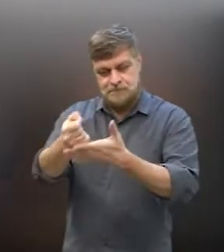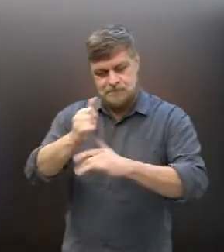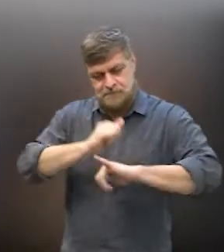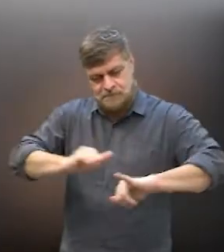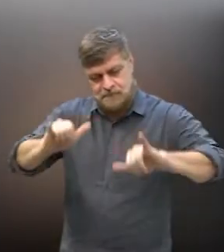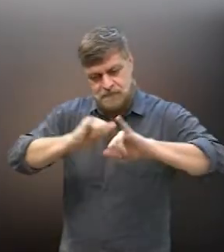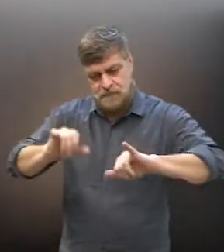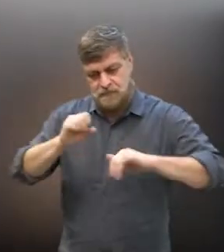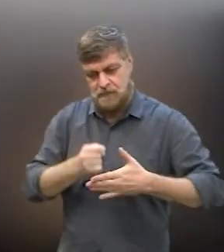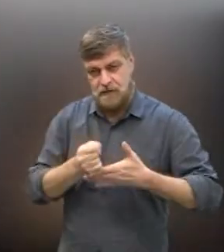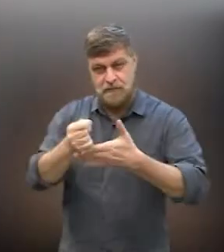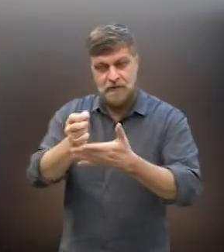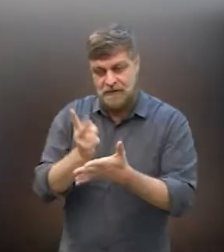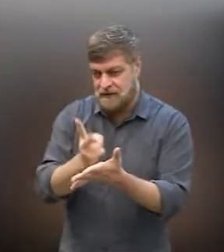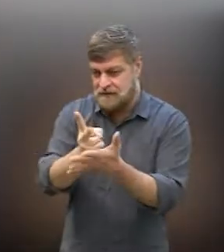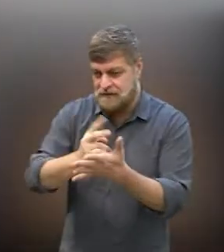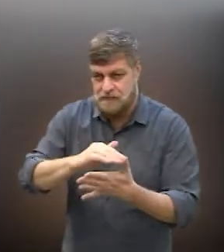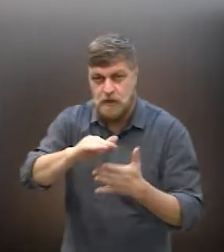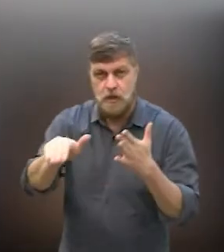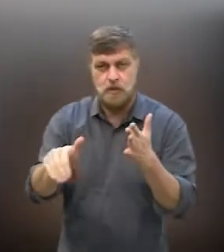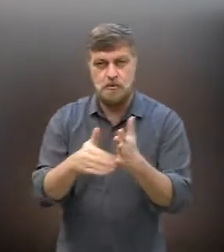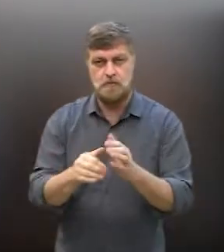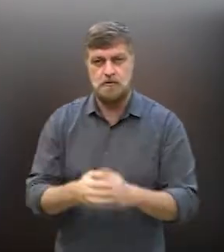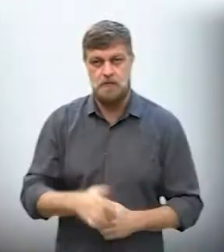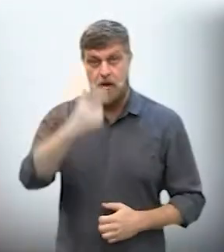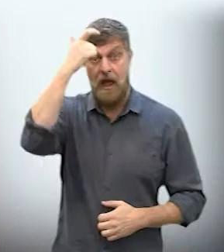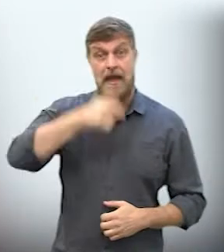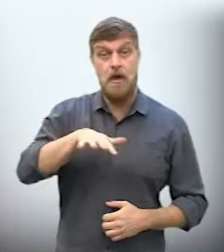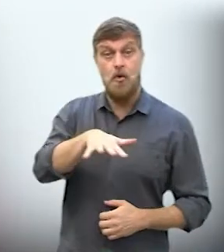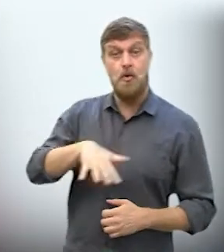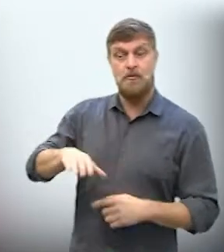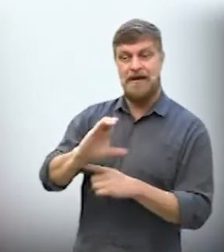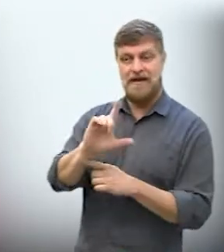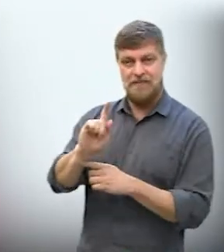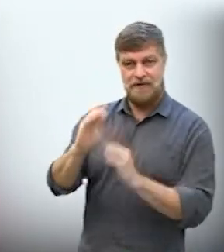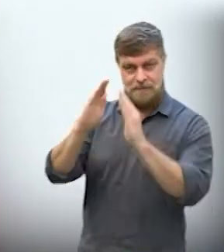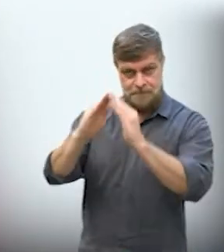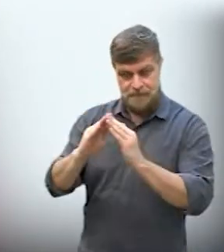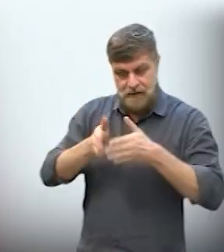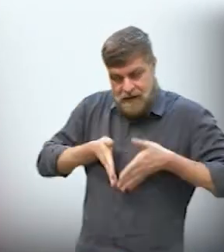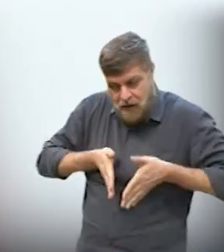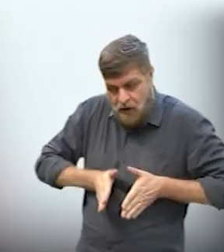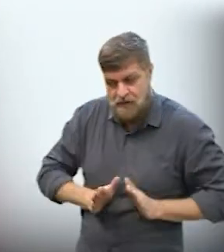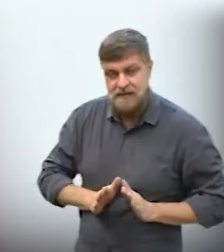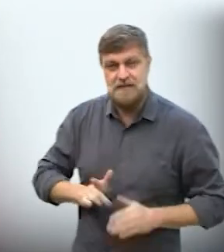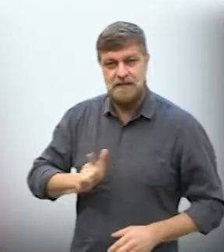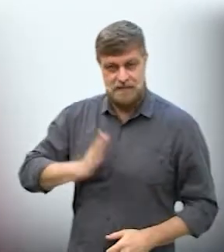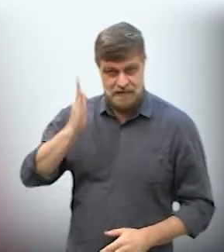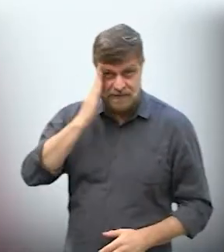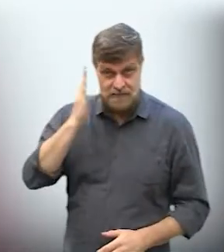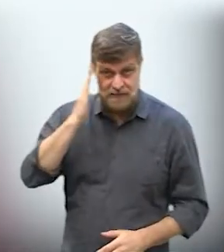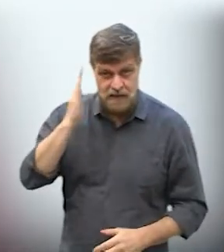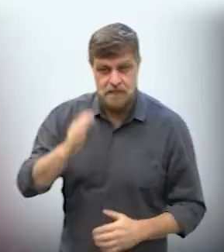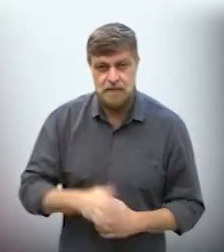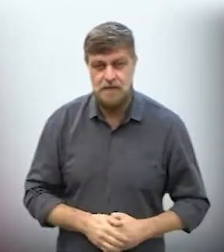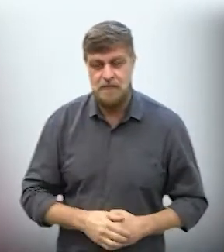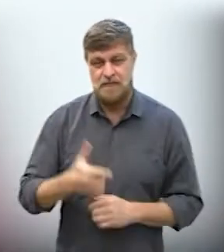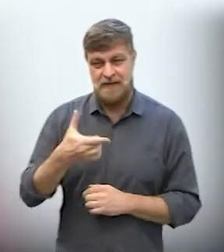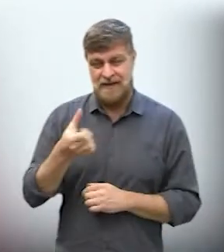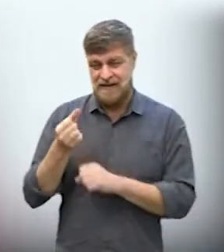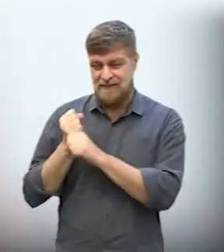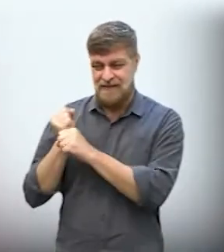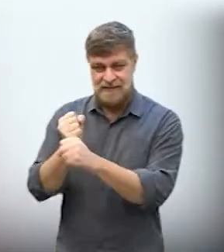diminuição e nosso apoio para ajudar vocês em tudo que a gente puder. Eu sou lá do Campo Grande, nascido e moro lá, como o senhor sabe,